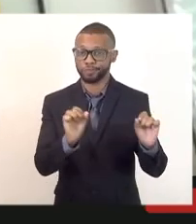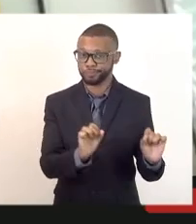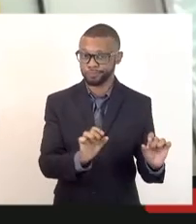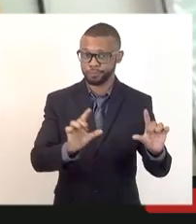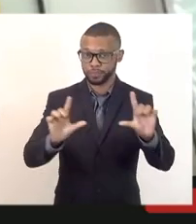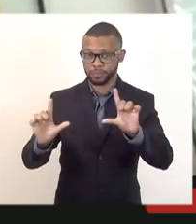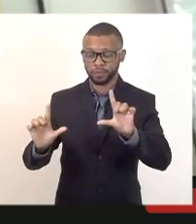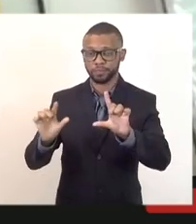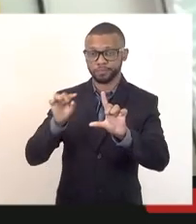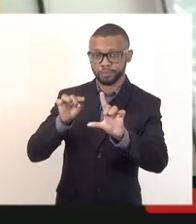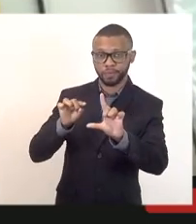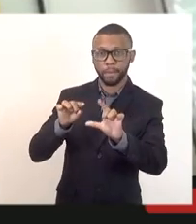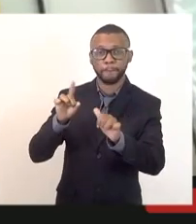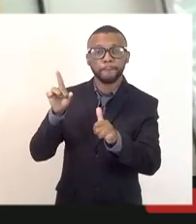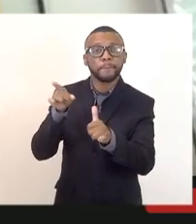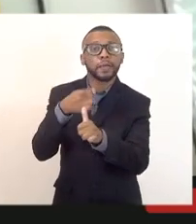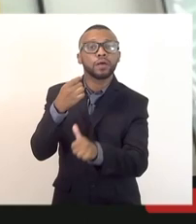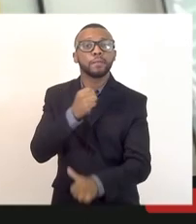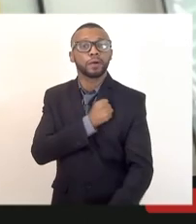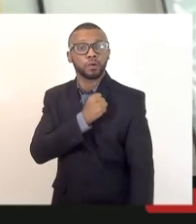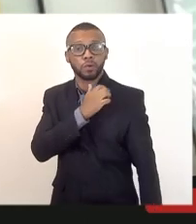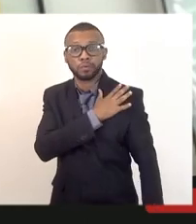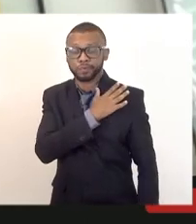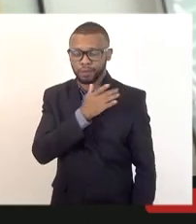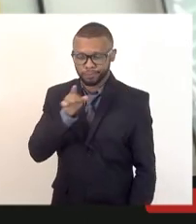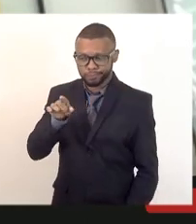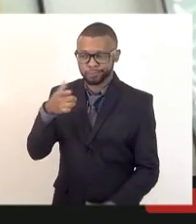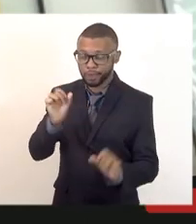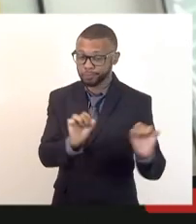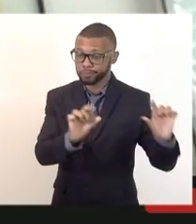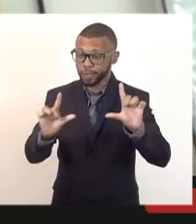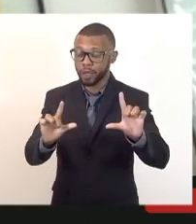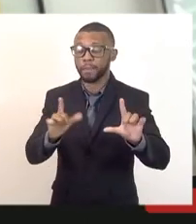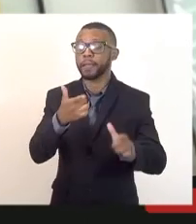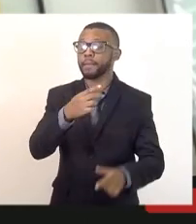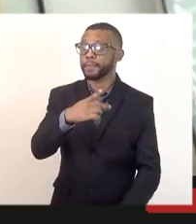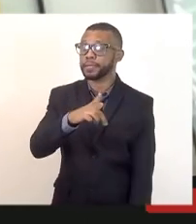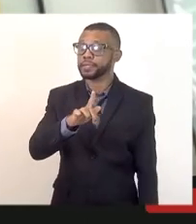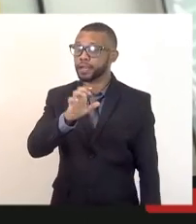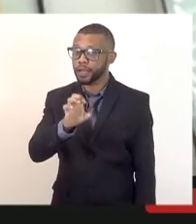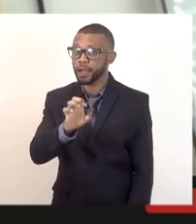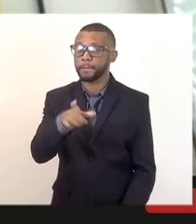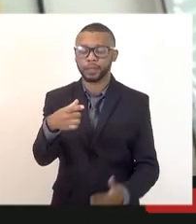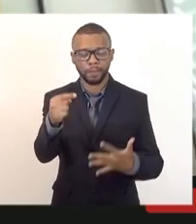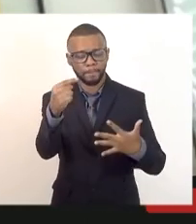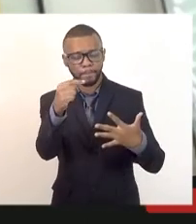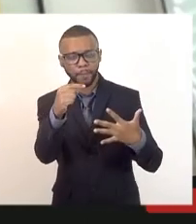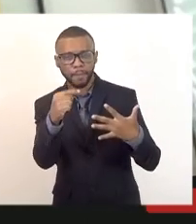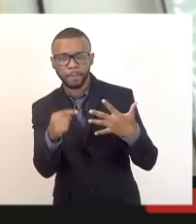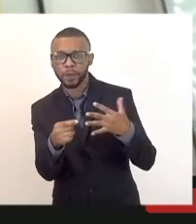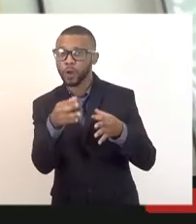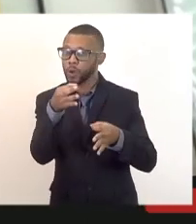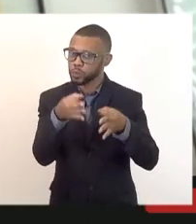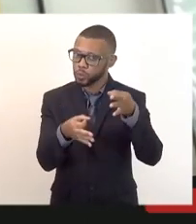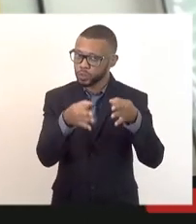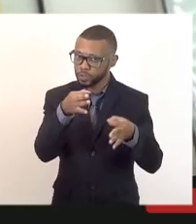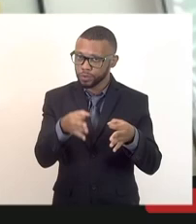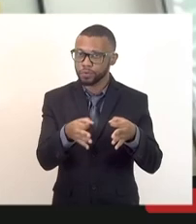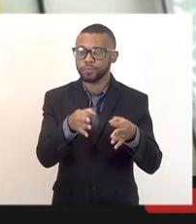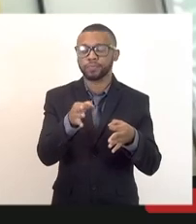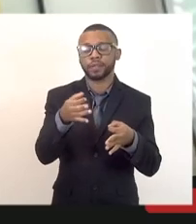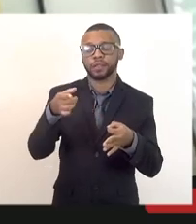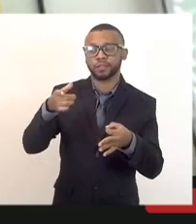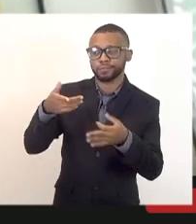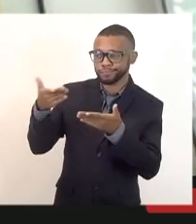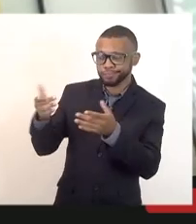passar a palavra primeiro, coronel, para a PGE, alguns aspectos jurídicos pontuais, para deixar mais tempo com vossa excelência, deixar